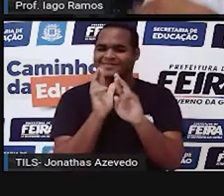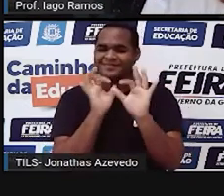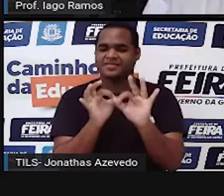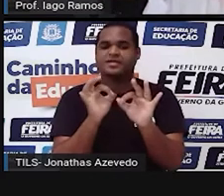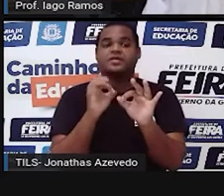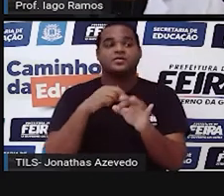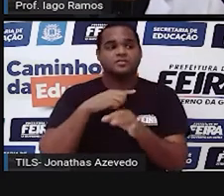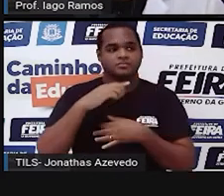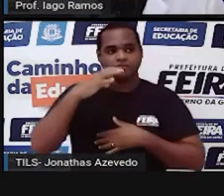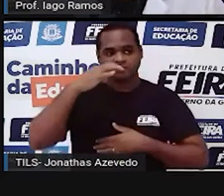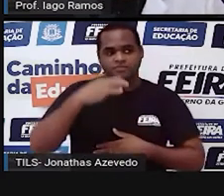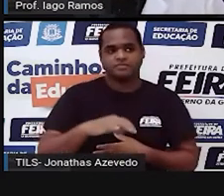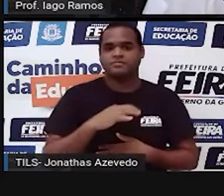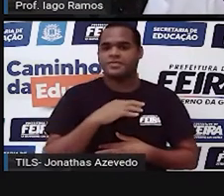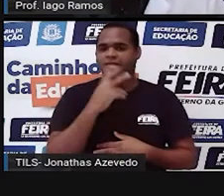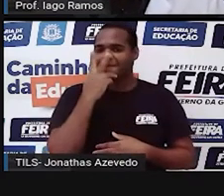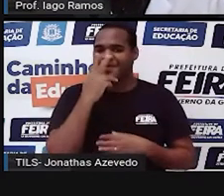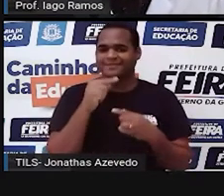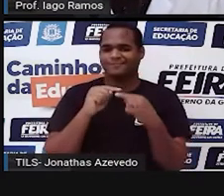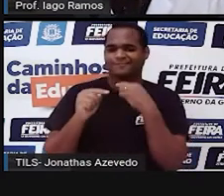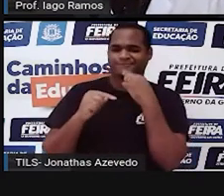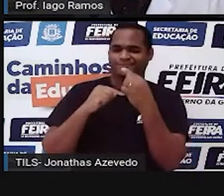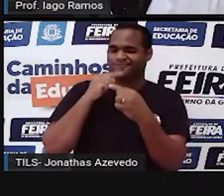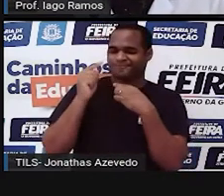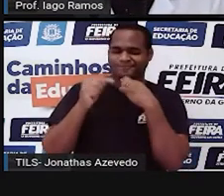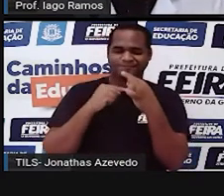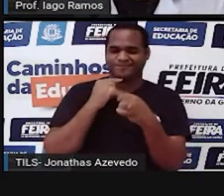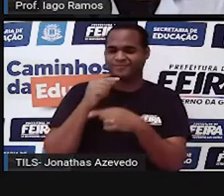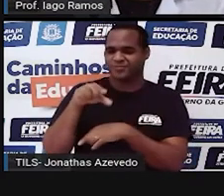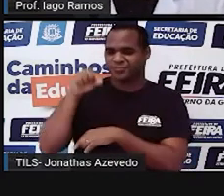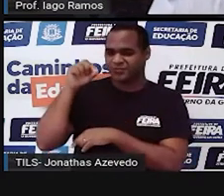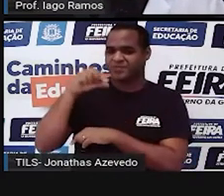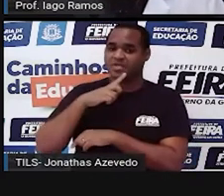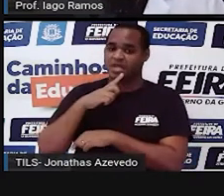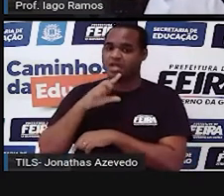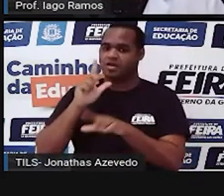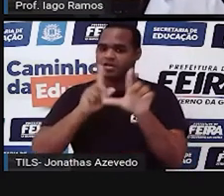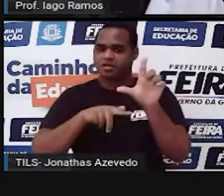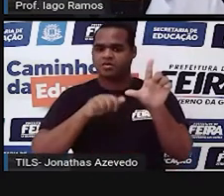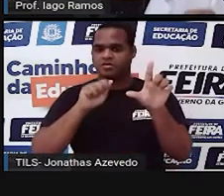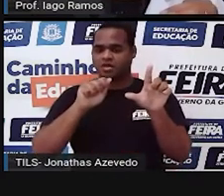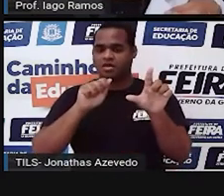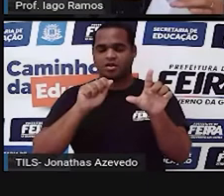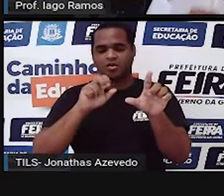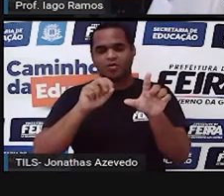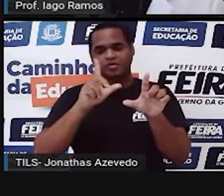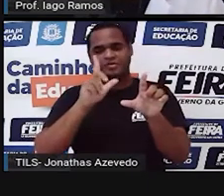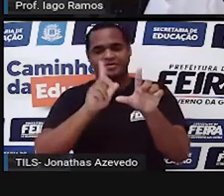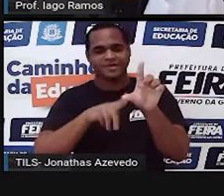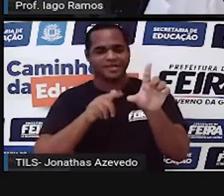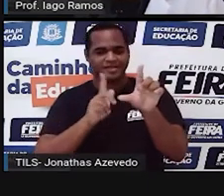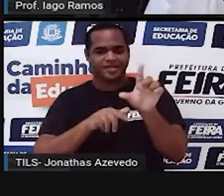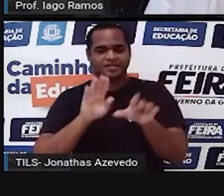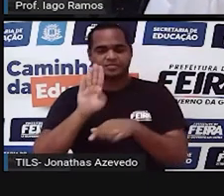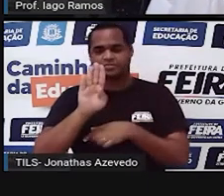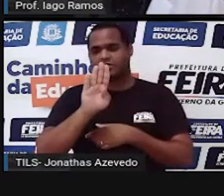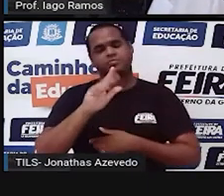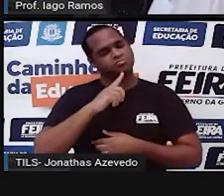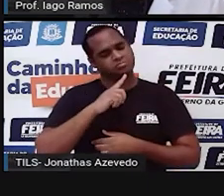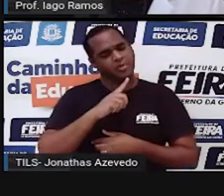certeza eu não tenho dúvida de que você escolheu tanto a letra A quanto a letra B.